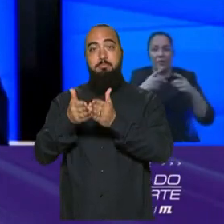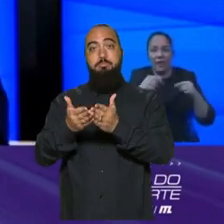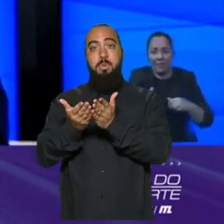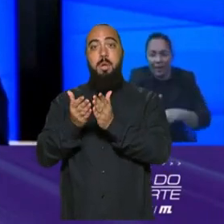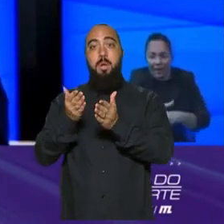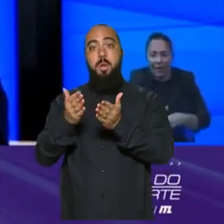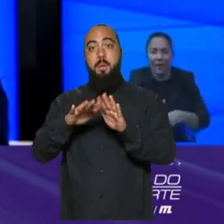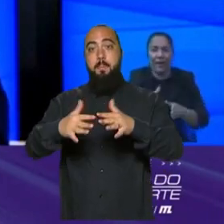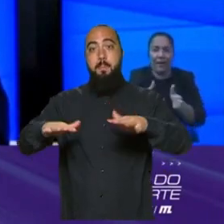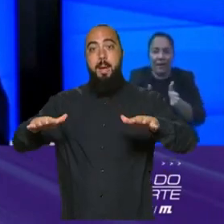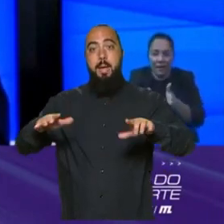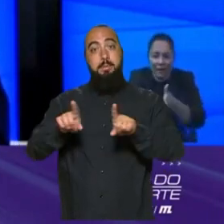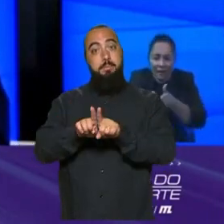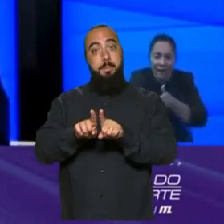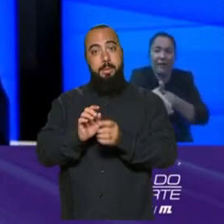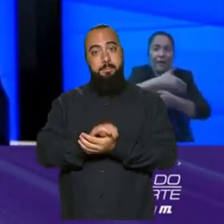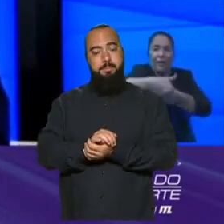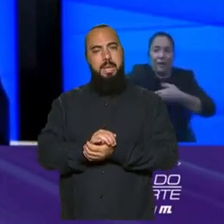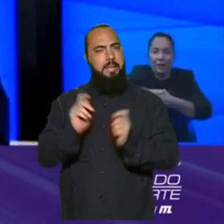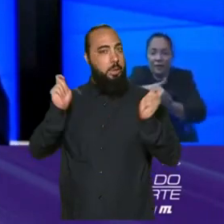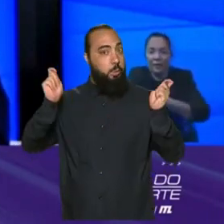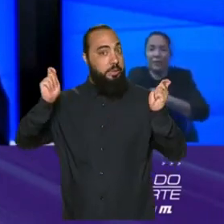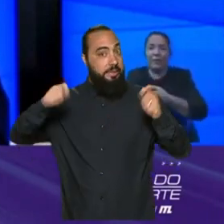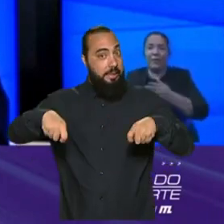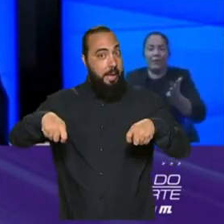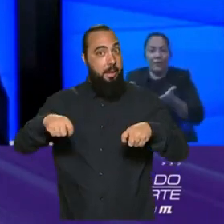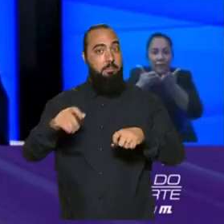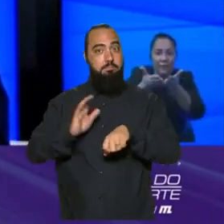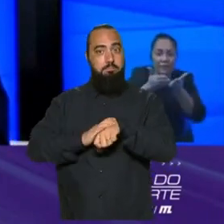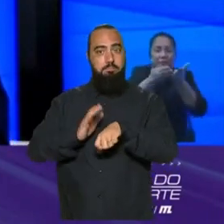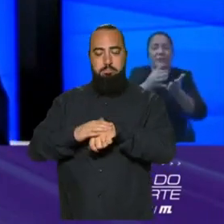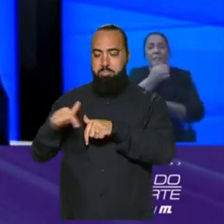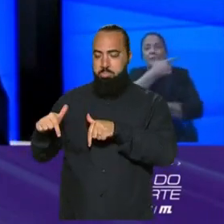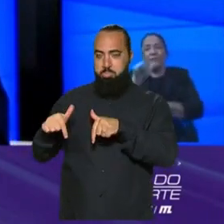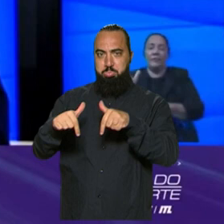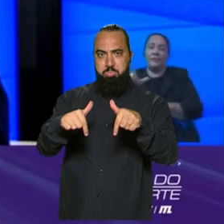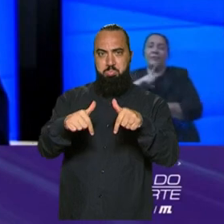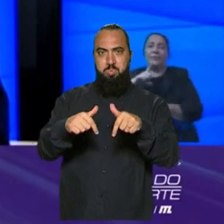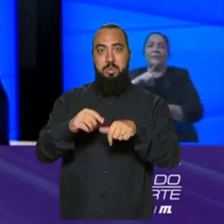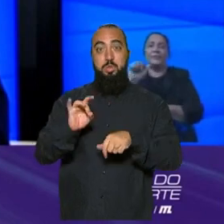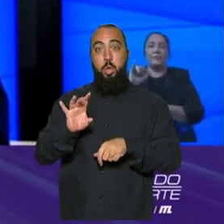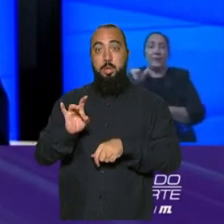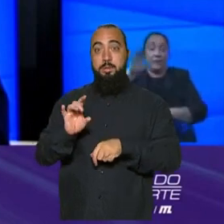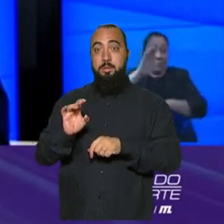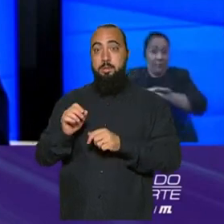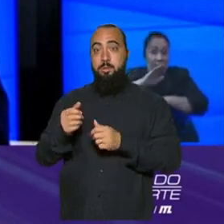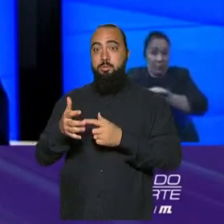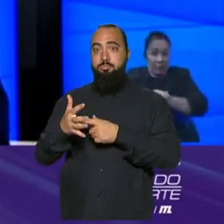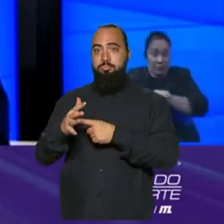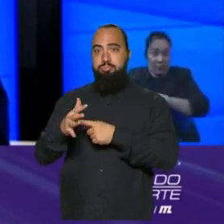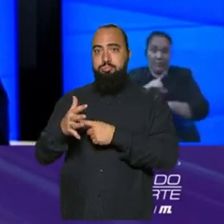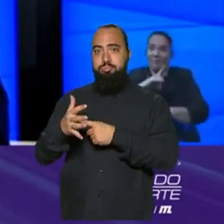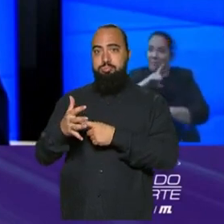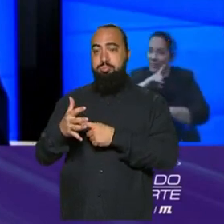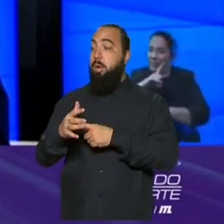Então, a possibilidade de operação autônoma, a possibilidade de ter os sistemas todos